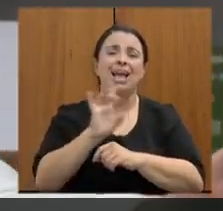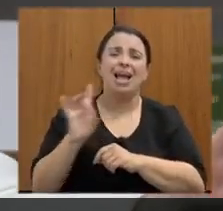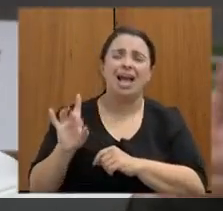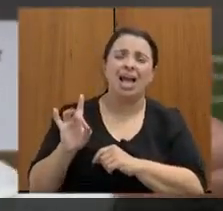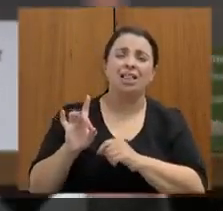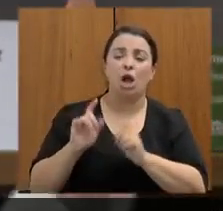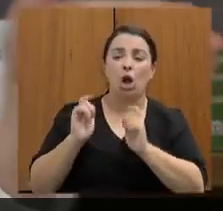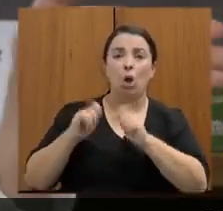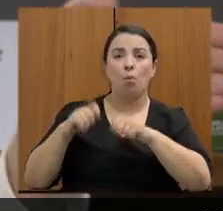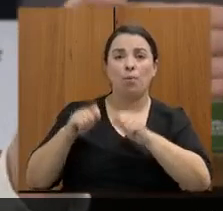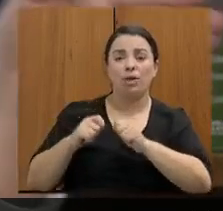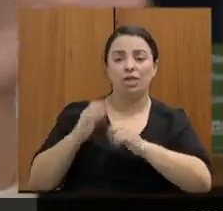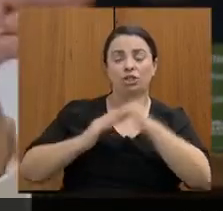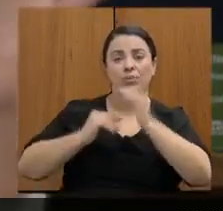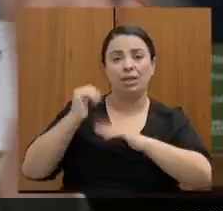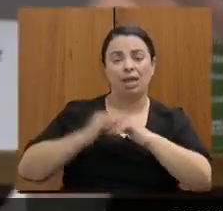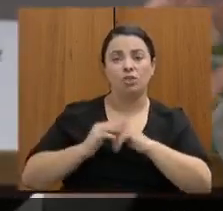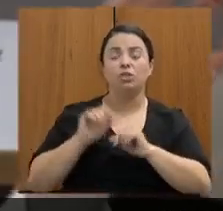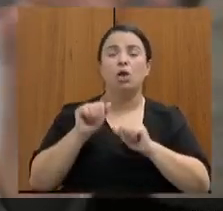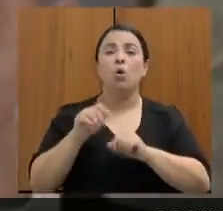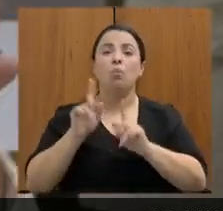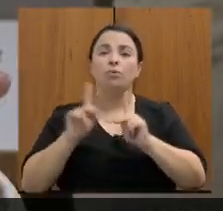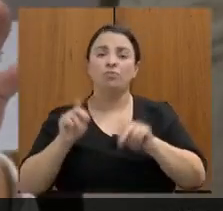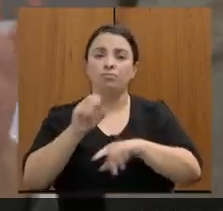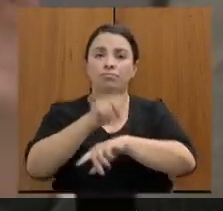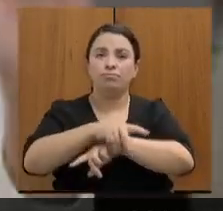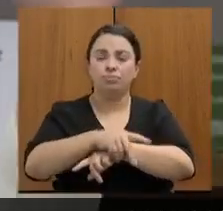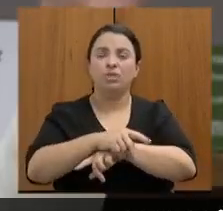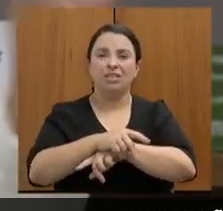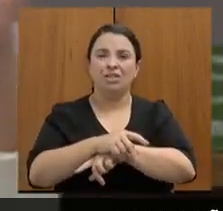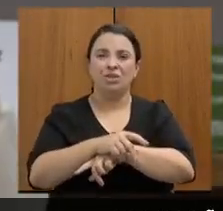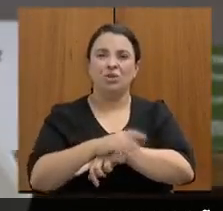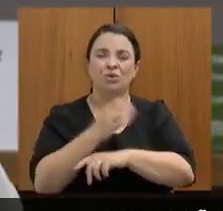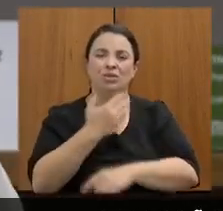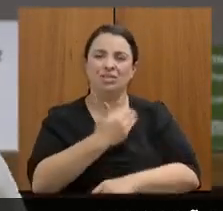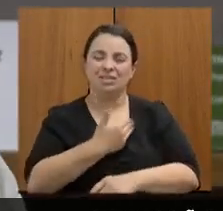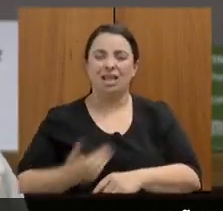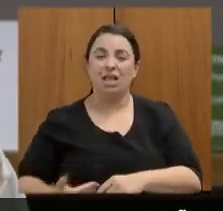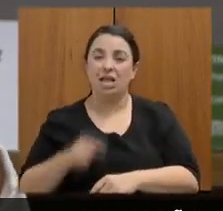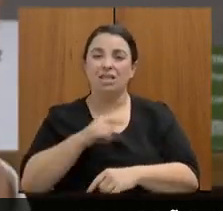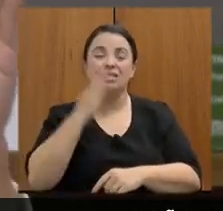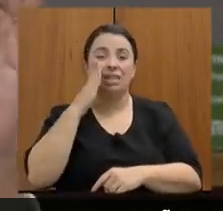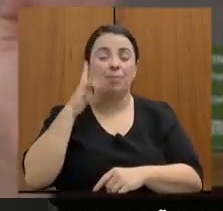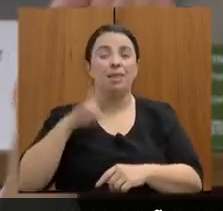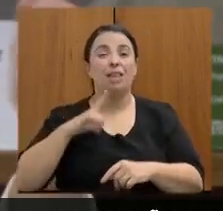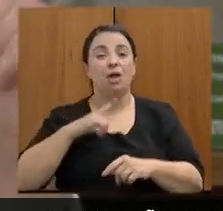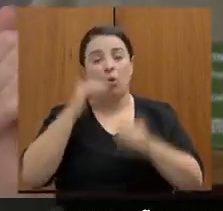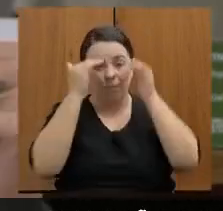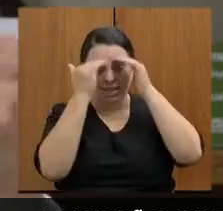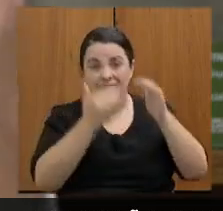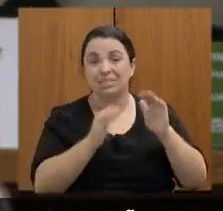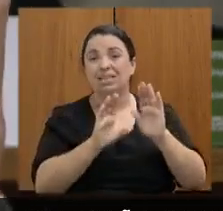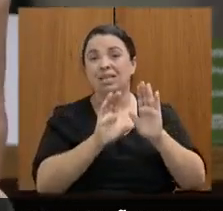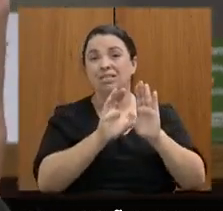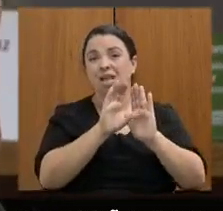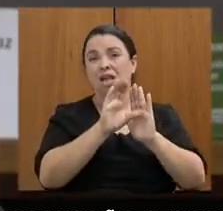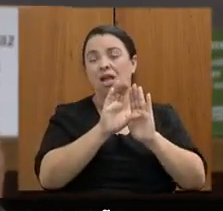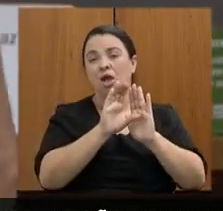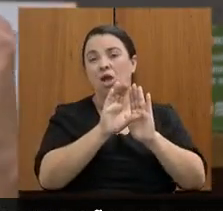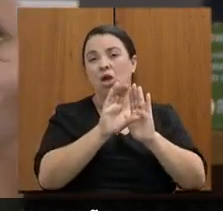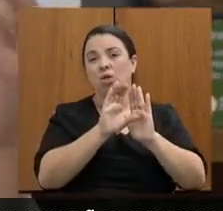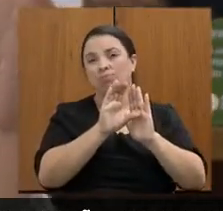que entra na rede agora sabe que tem que seguir aquele conteúdo mínimo deputado de códigos de habilidade e nós já temos pelas